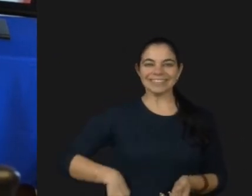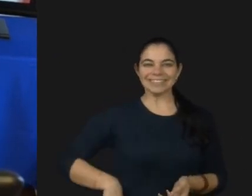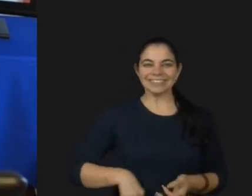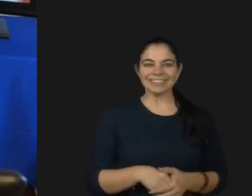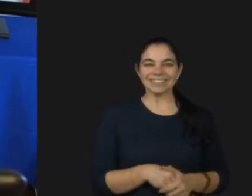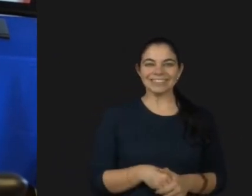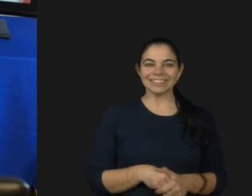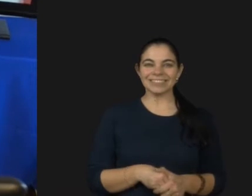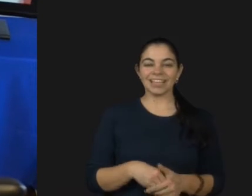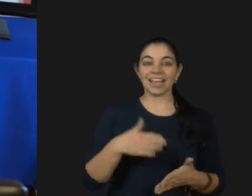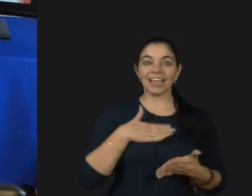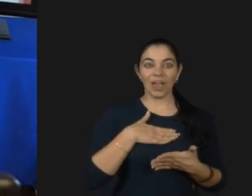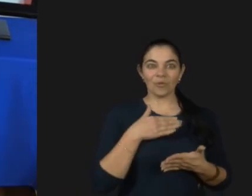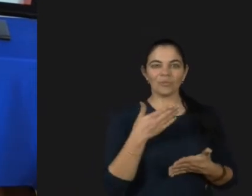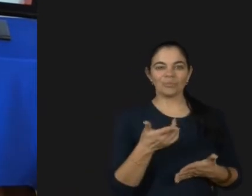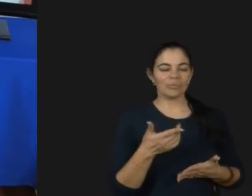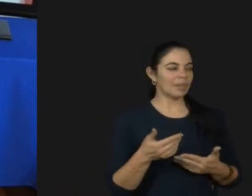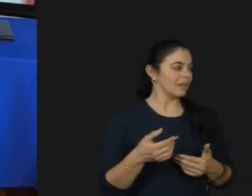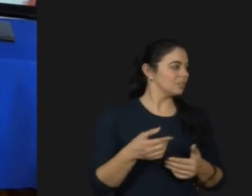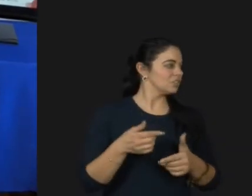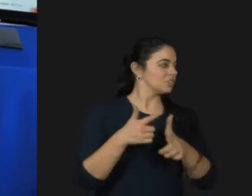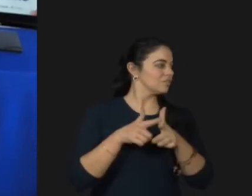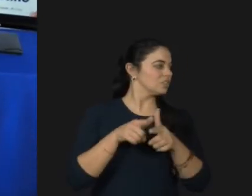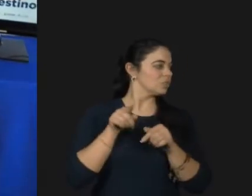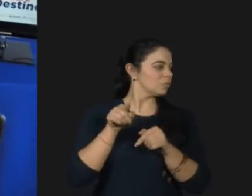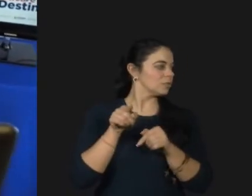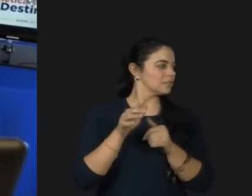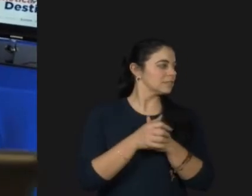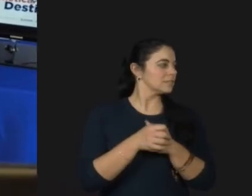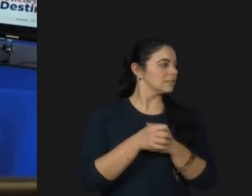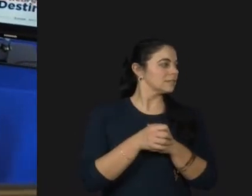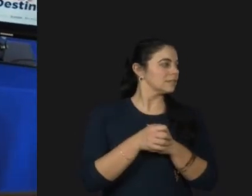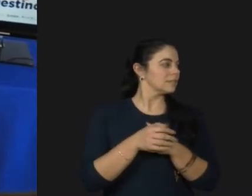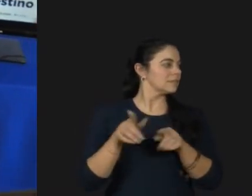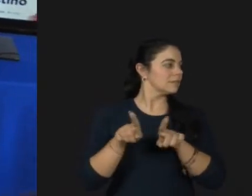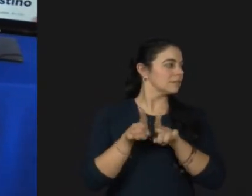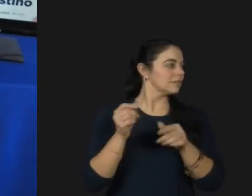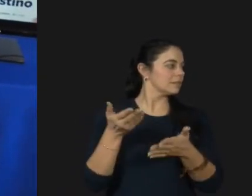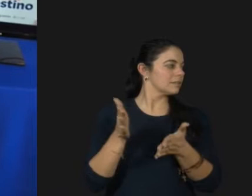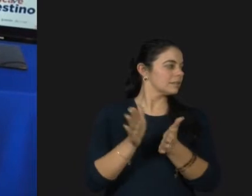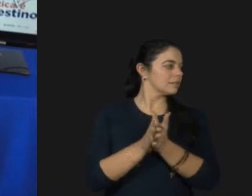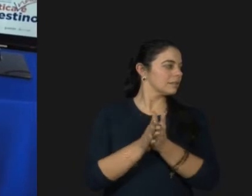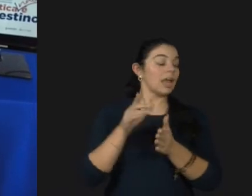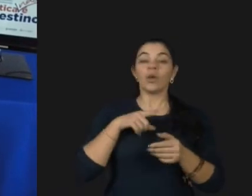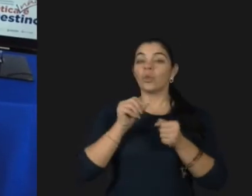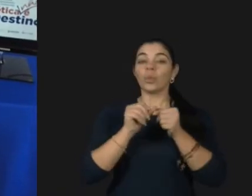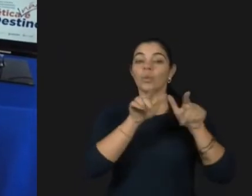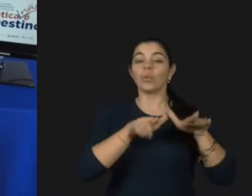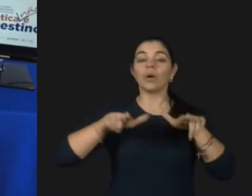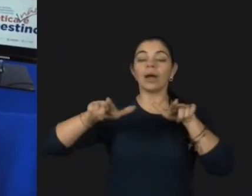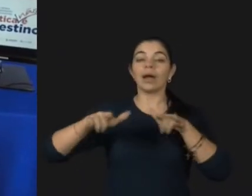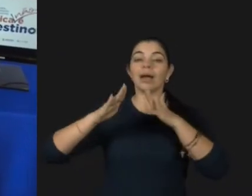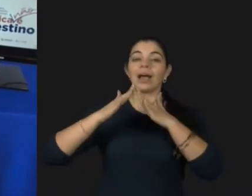O que eu vim compartilhar com vocês aqui, são práticas que deram certo a partir do ambiente do lar